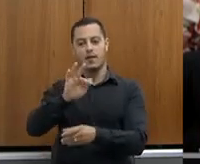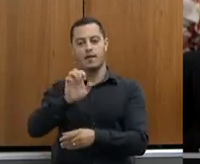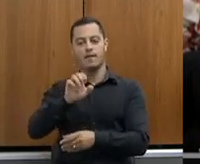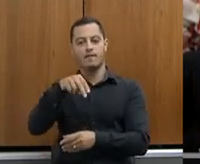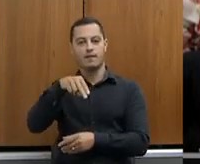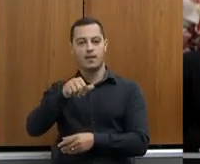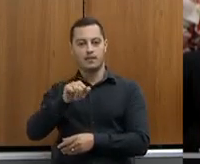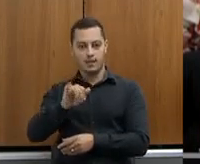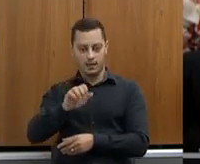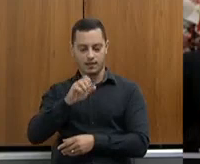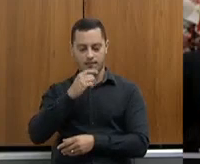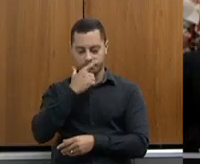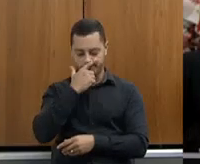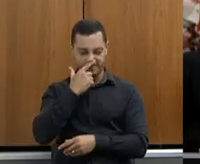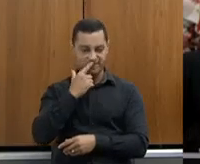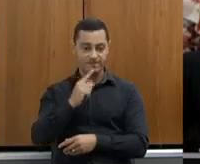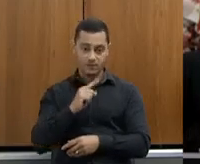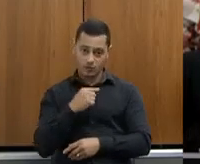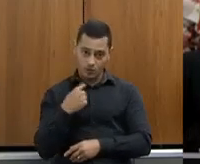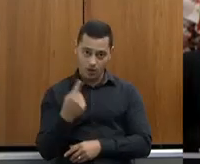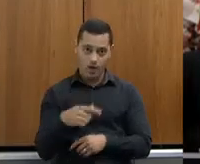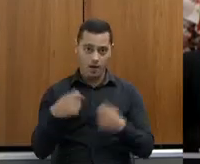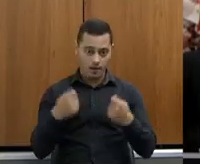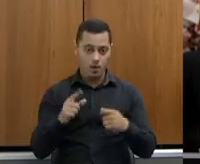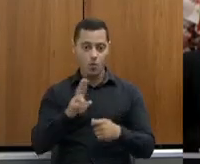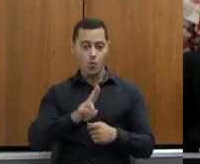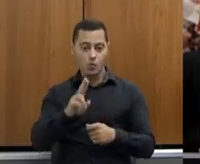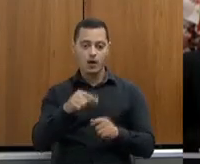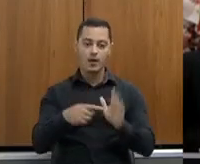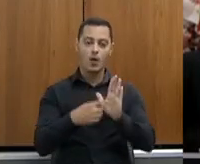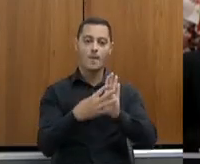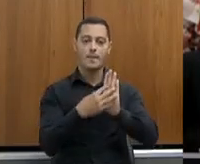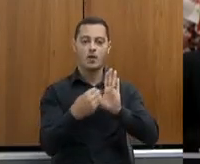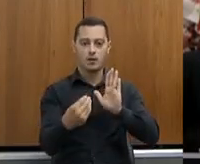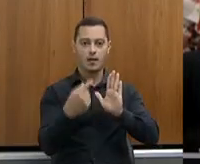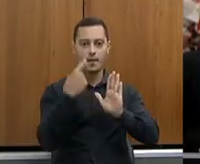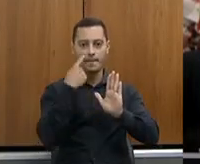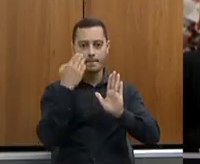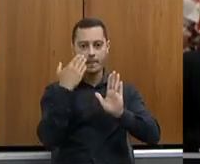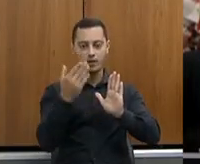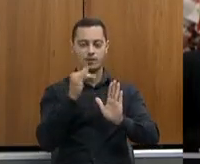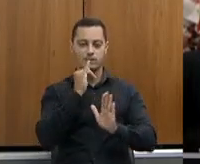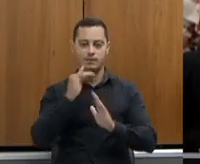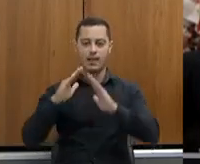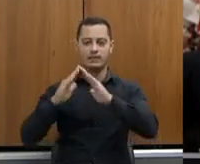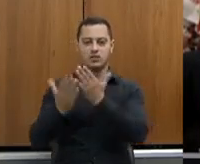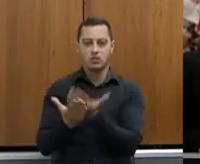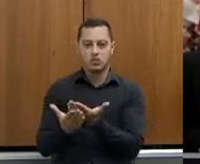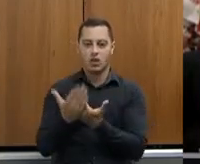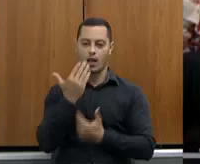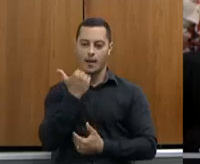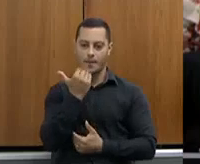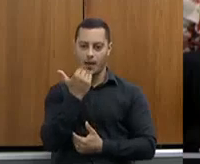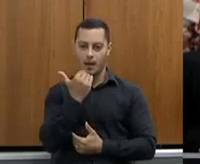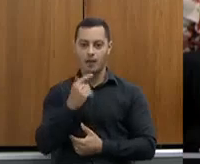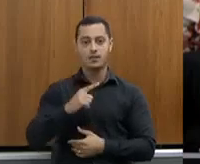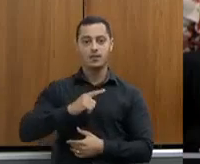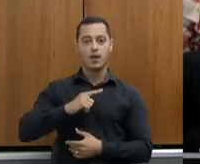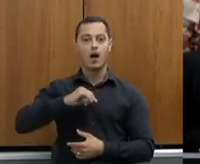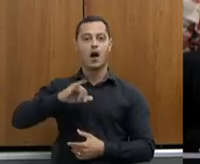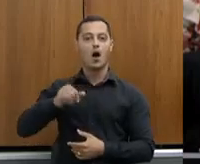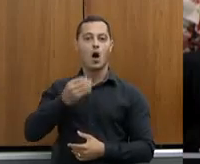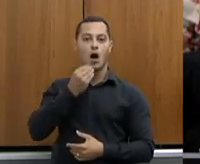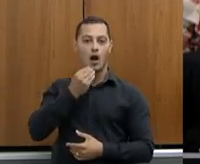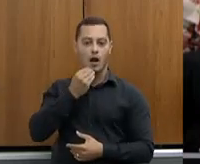apresentação, mas que nós precisamos usar isso como modelo e mostrar. Aqui na merenda escolar, nós estamos tendo a oportunidade das crianças